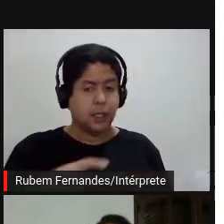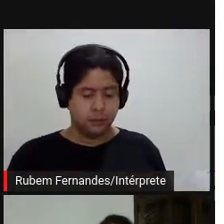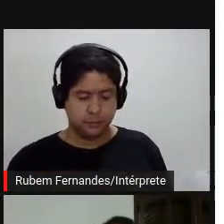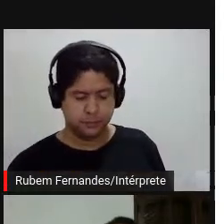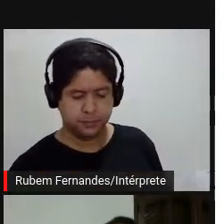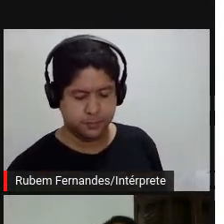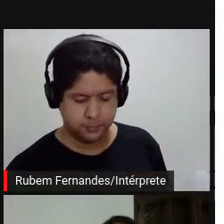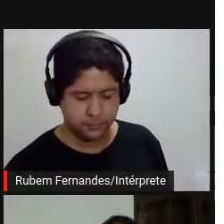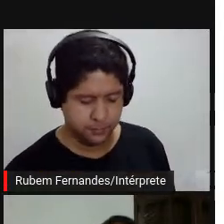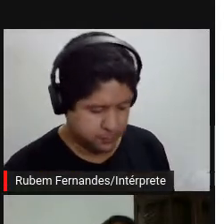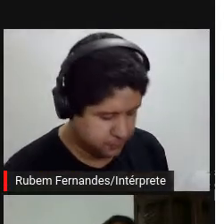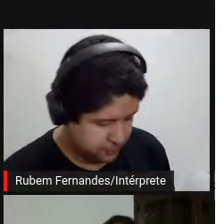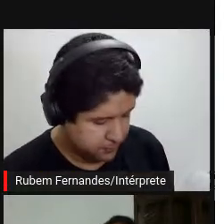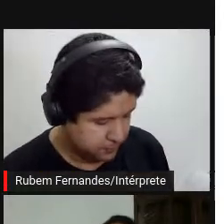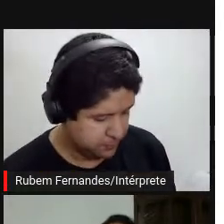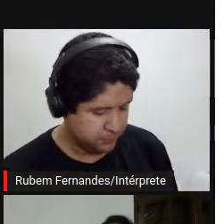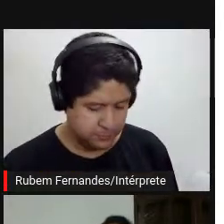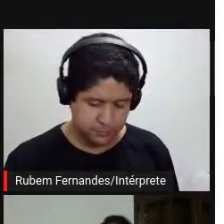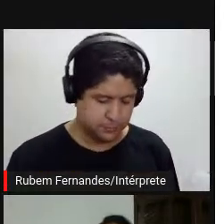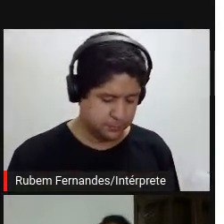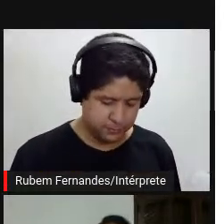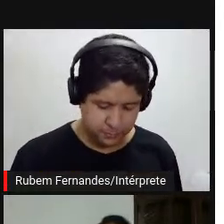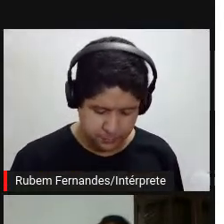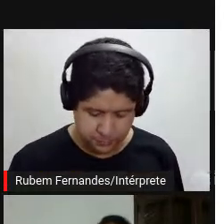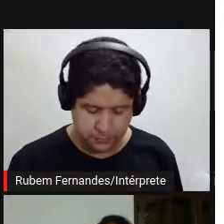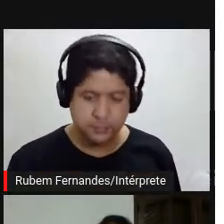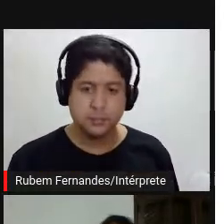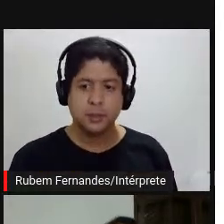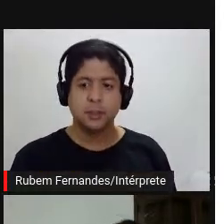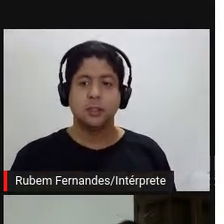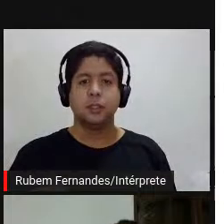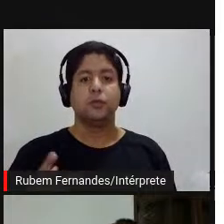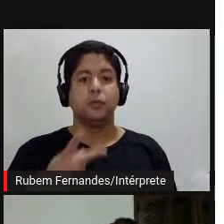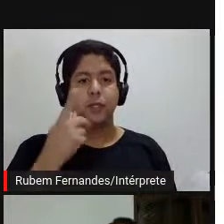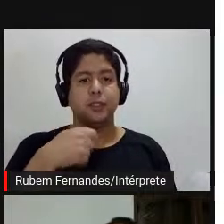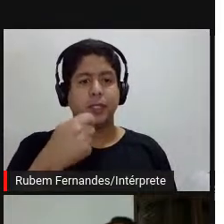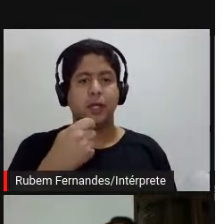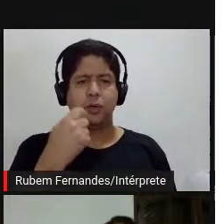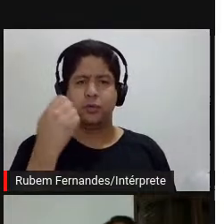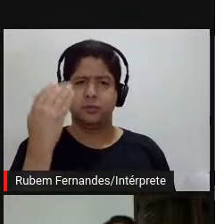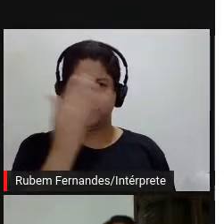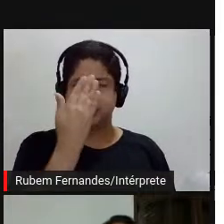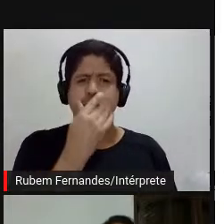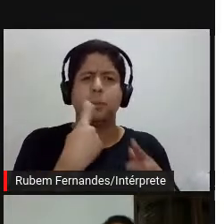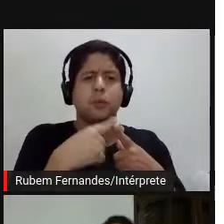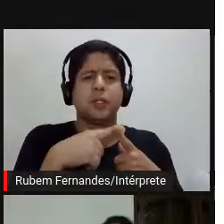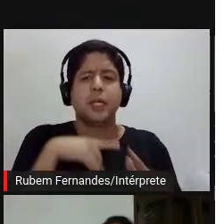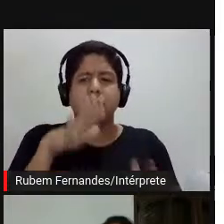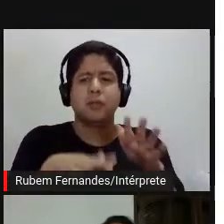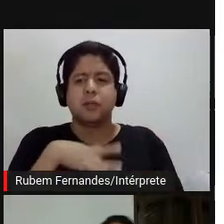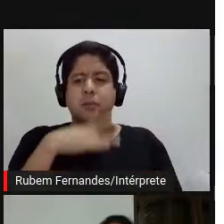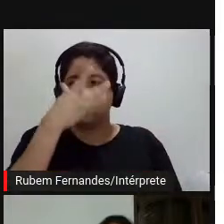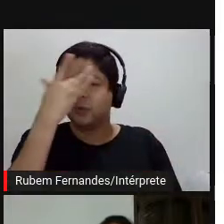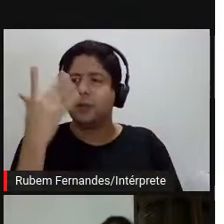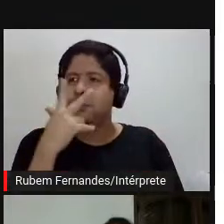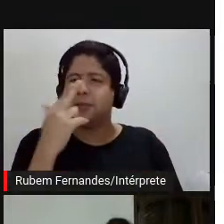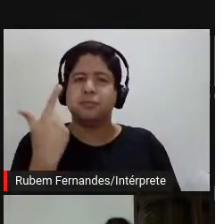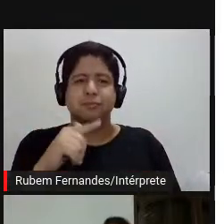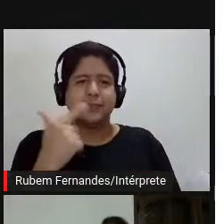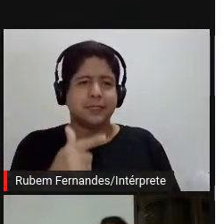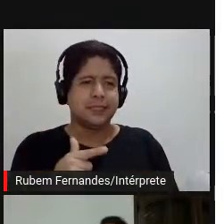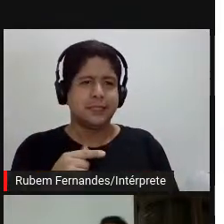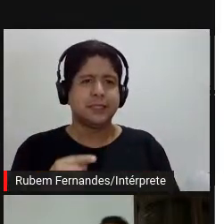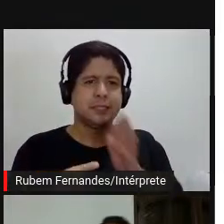chamando aqui de mediação, quando eu falo invisível é porque muitas vezes a gente acaba não se dando conta,